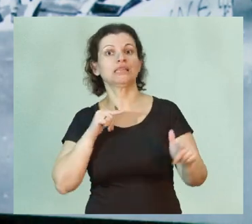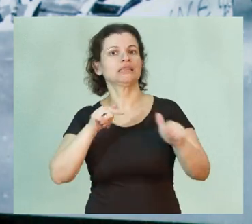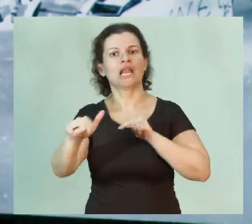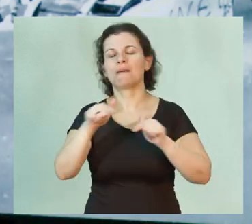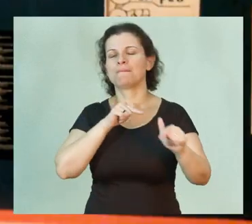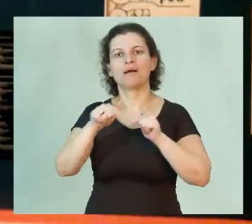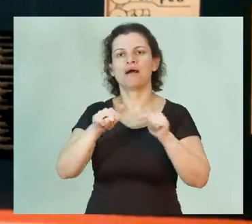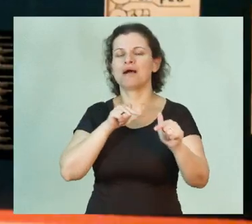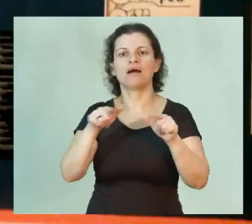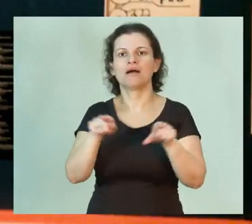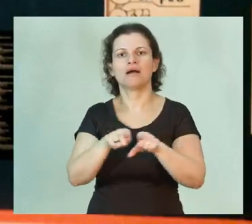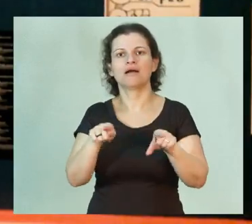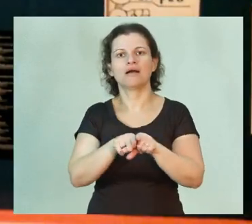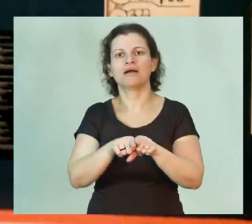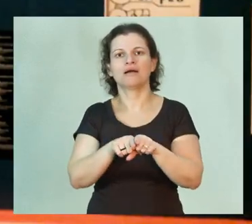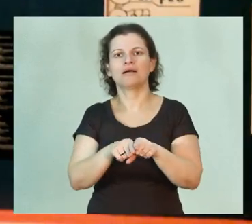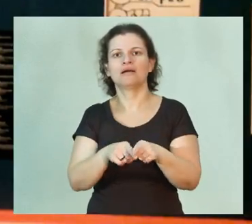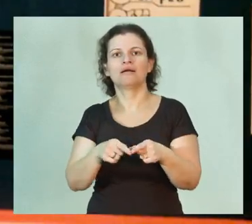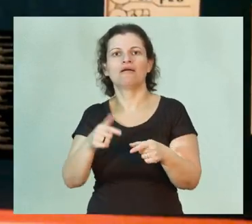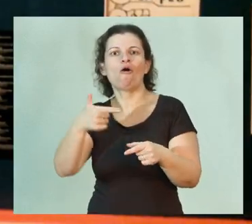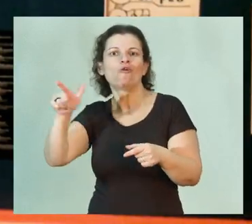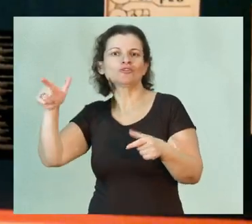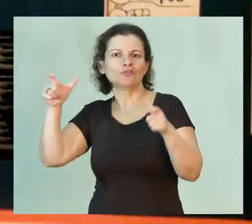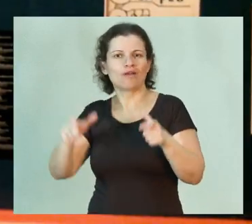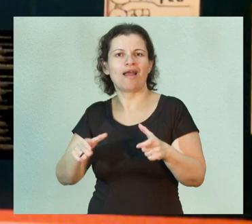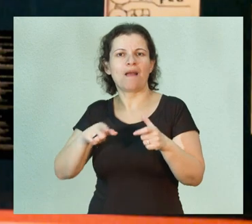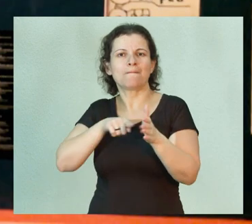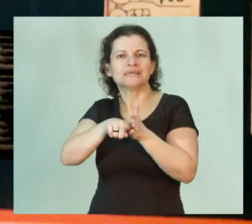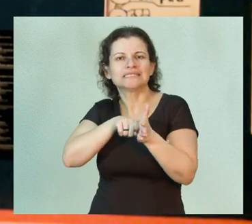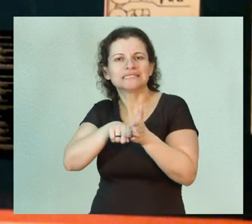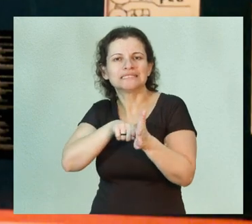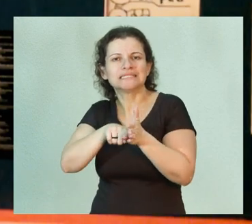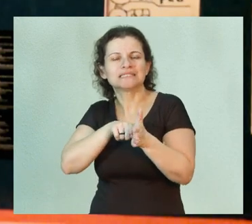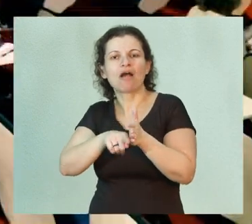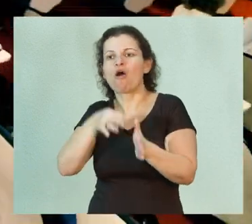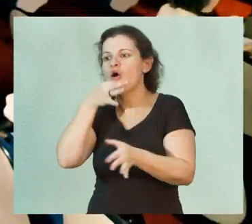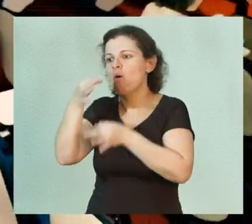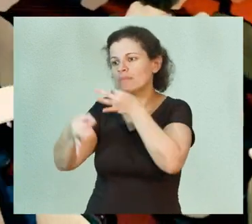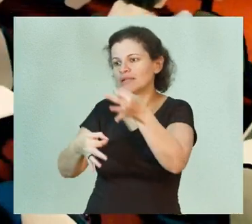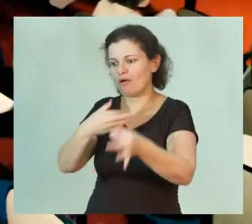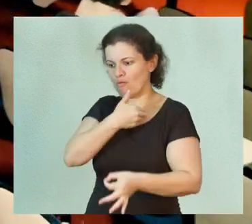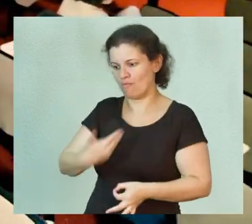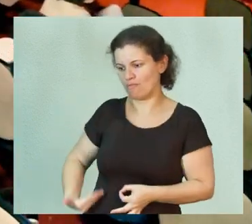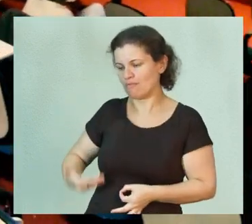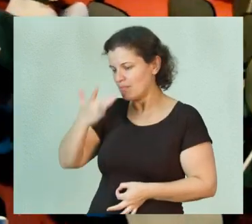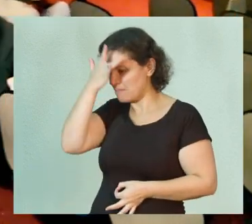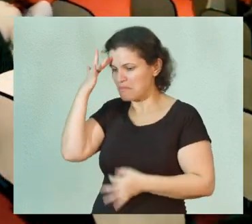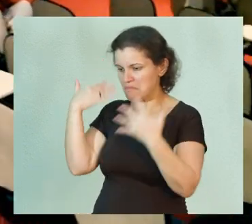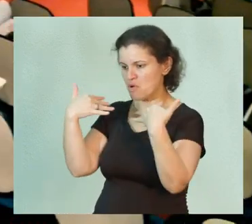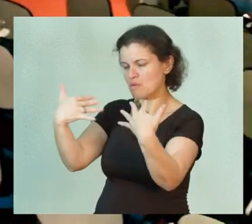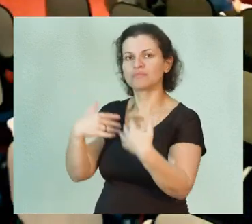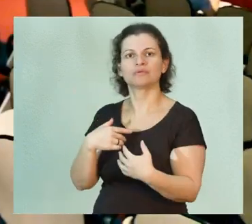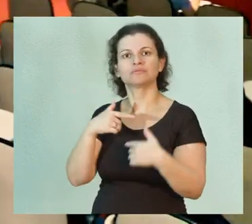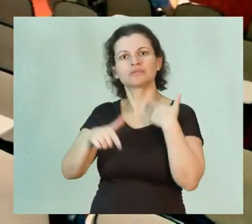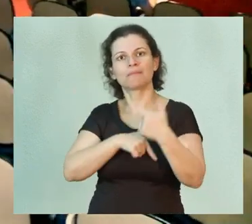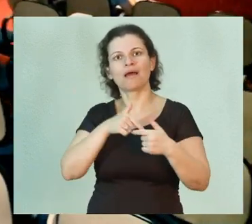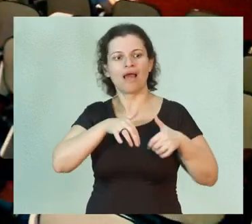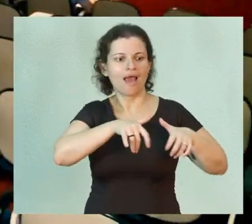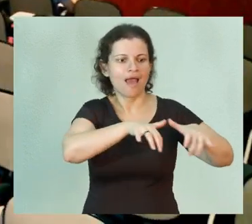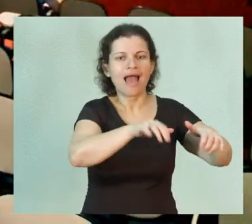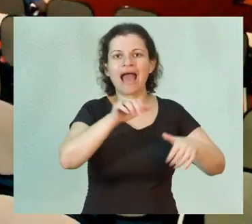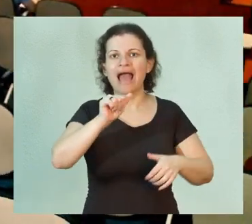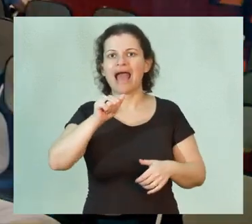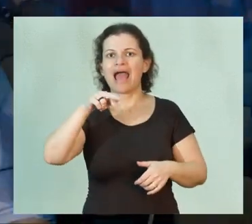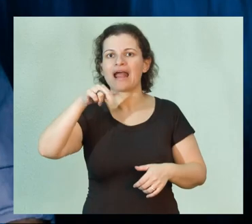trabalham em enquetes e pesquisas de opinião pública, trabalham em arquivos